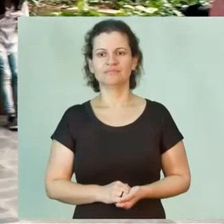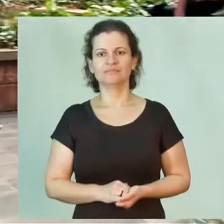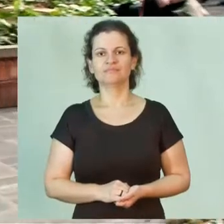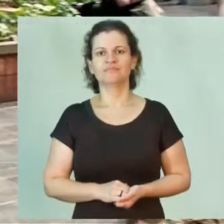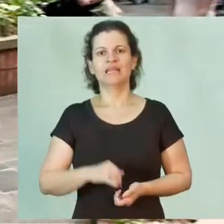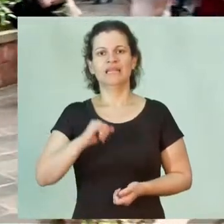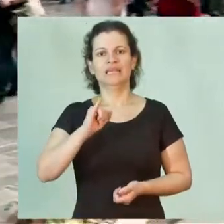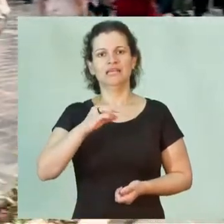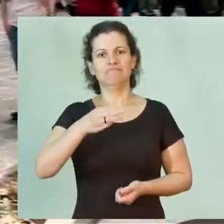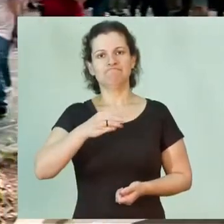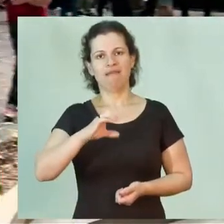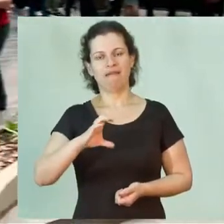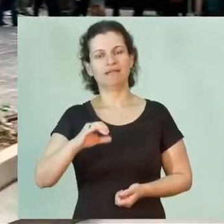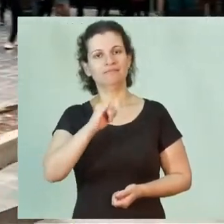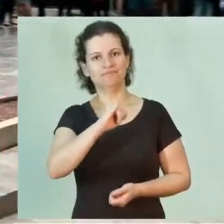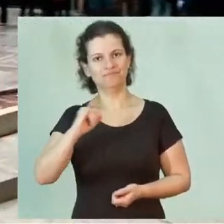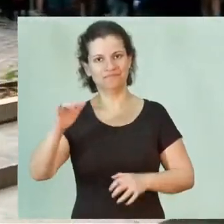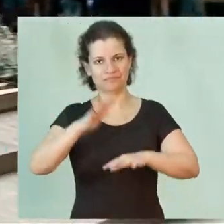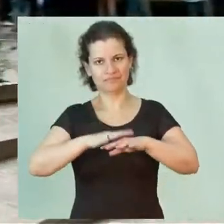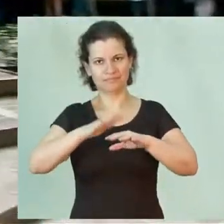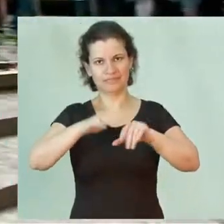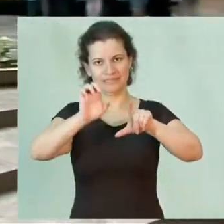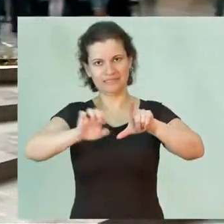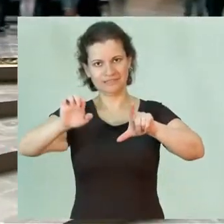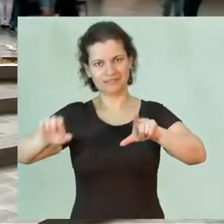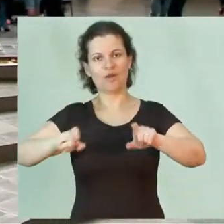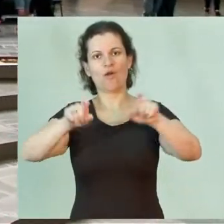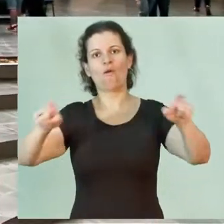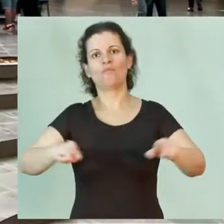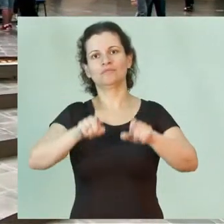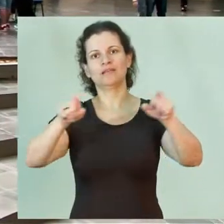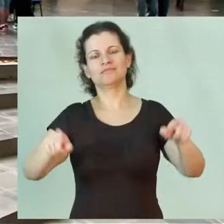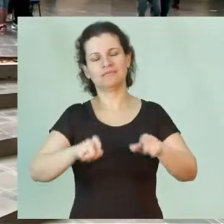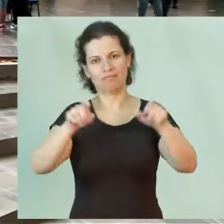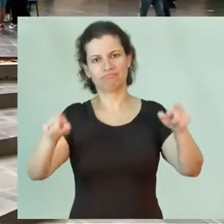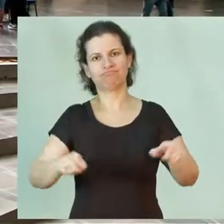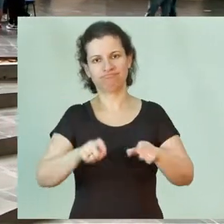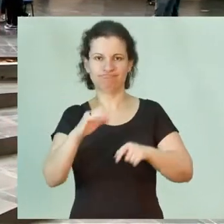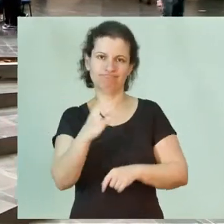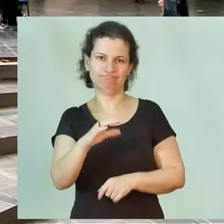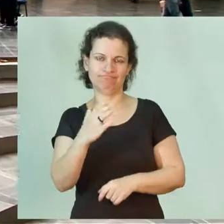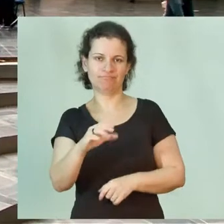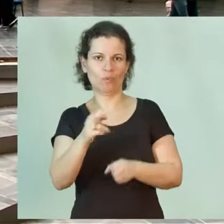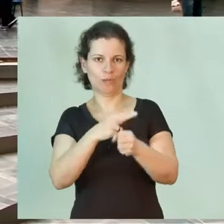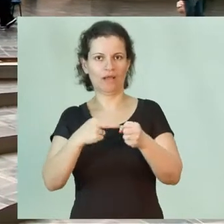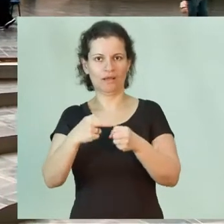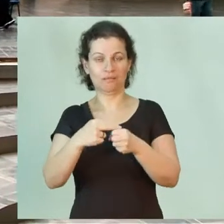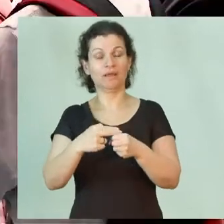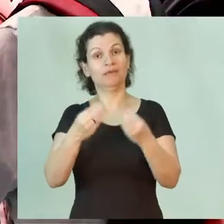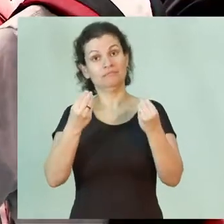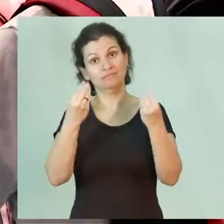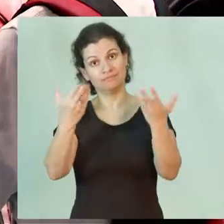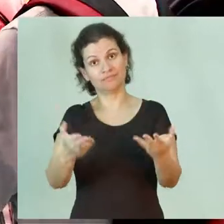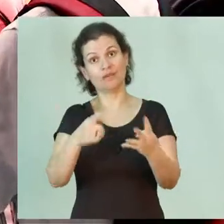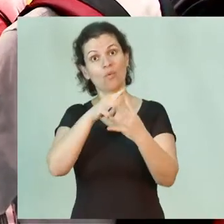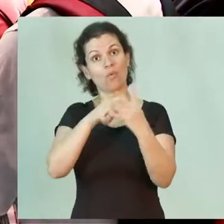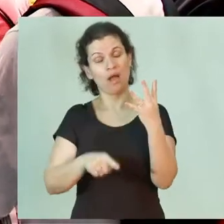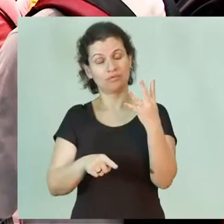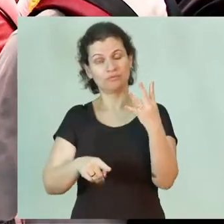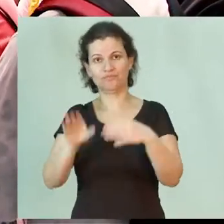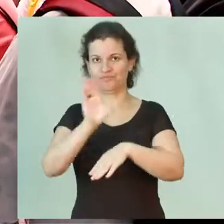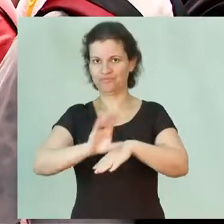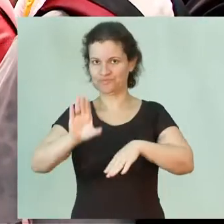O IMEC é o Instituto de Matemática, Estatística e Computação Científica da Unicamp. E no IMEC a gente oferece quatro